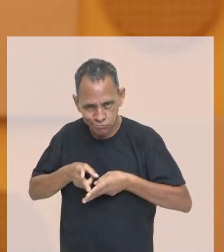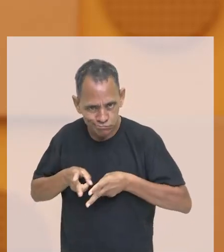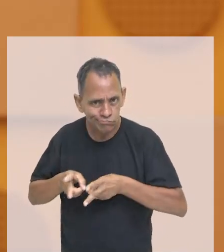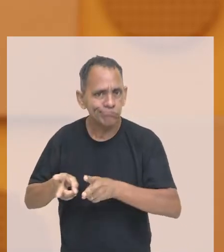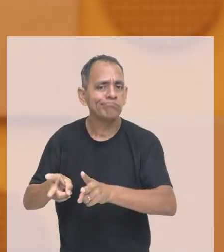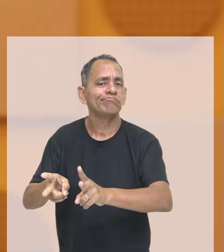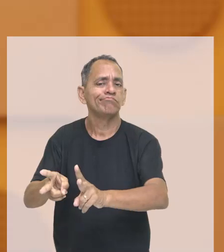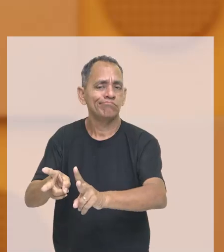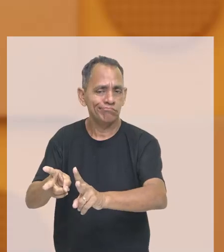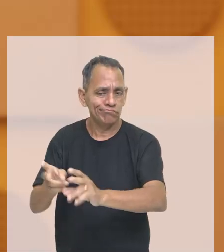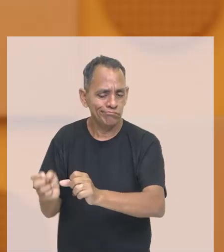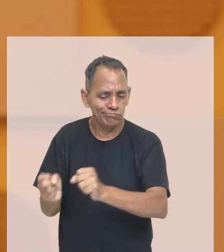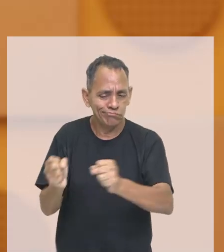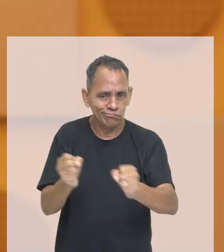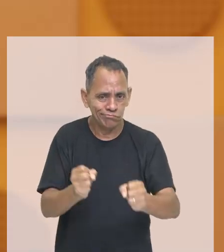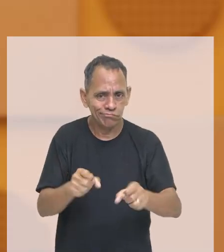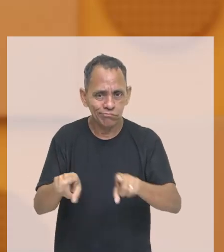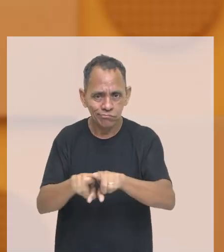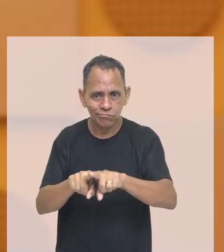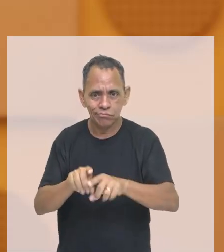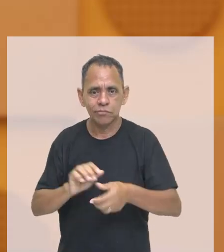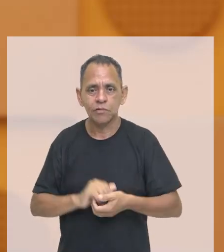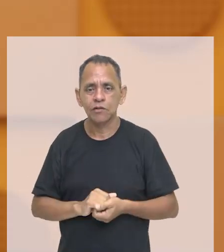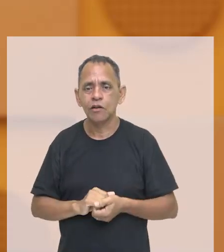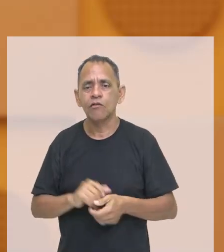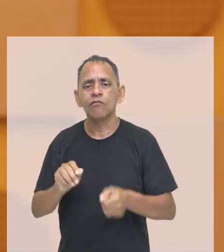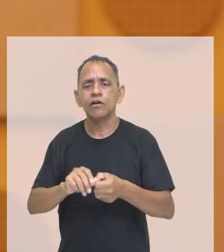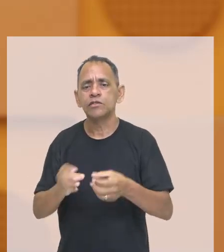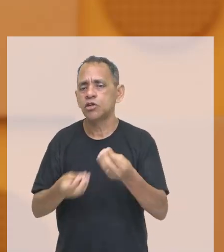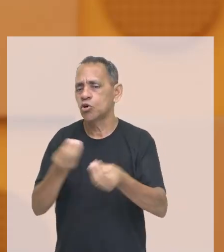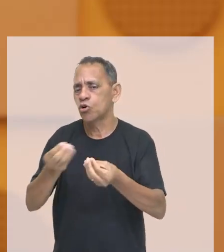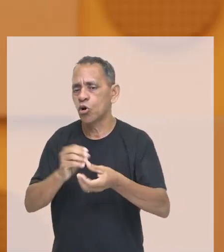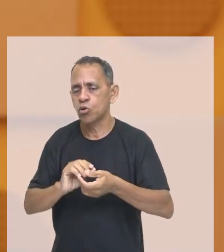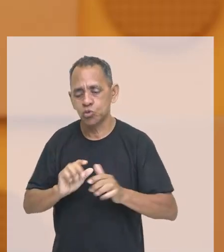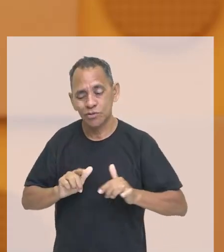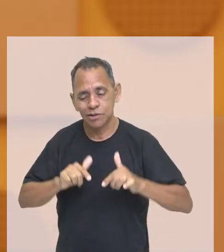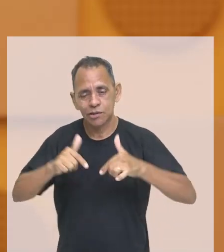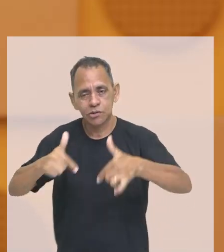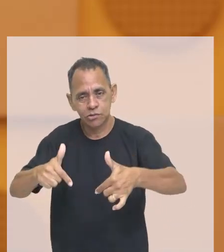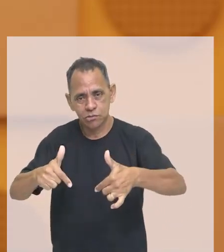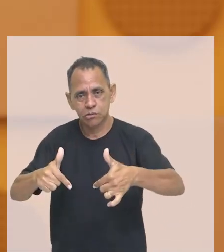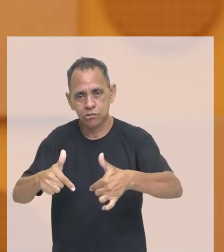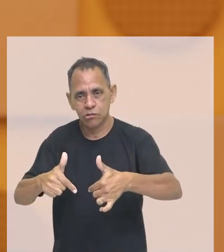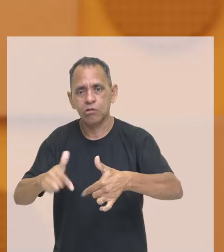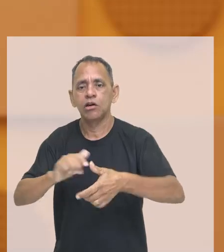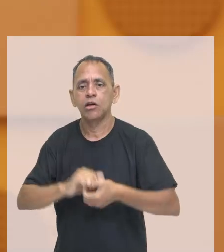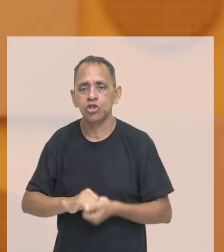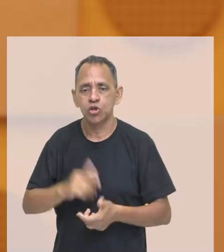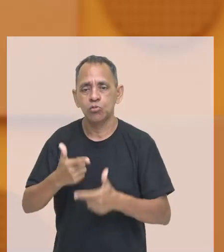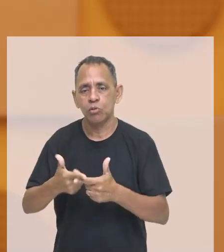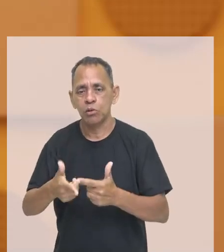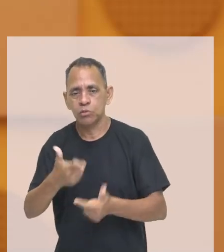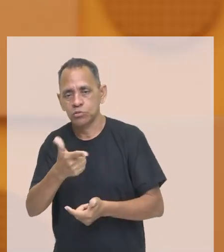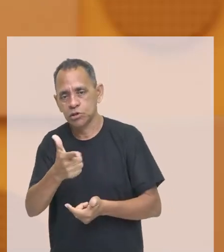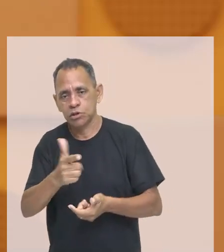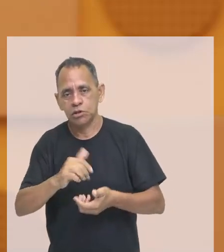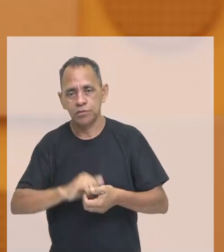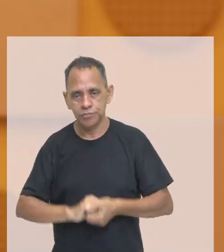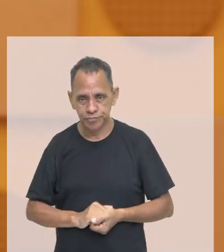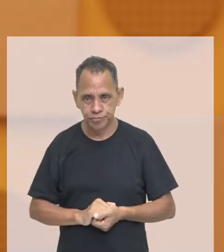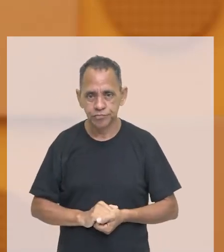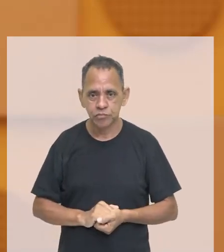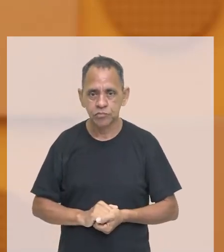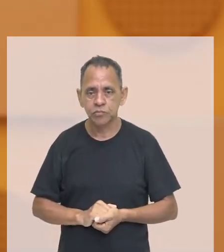atos não respingassem sobre ele. Por isso, esse slogan foi, de fato, levado a cabo. Uma transição lenta, gradual e